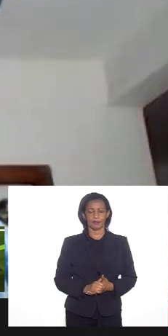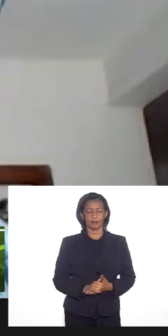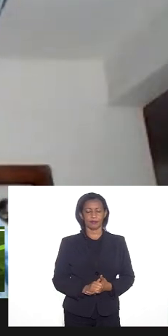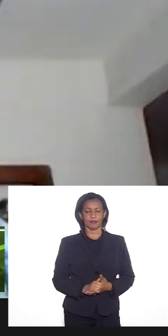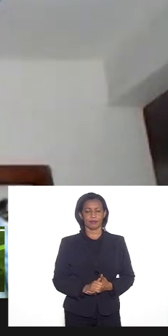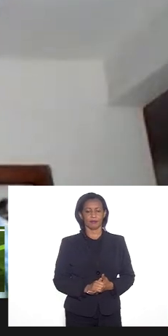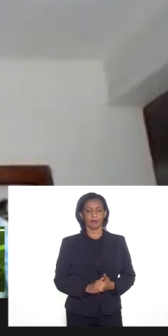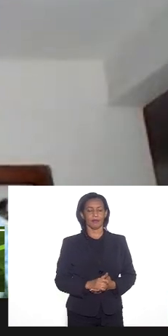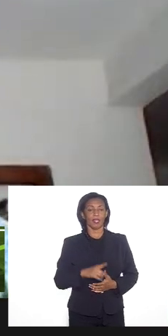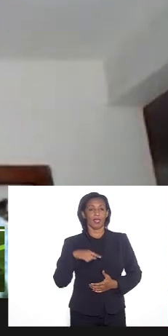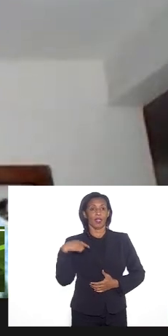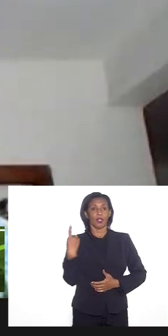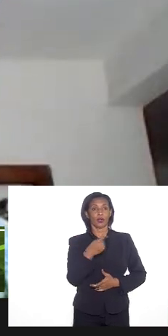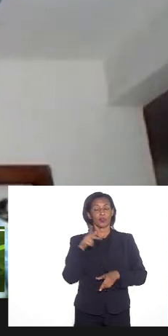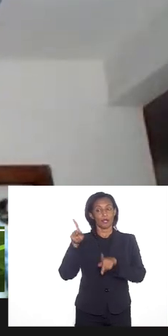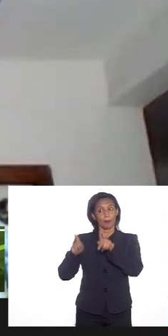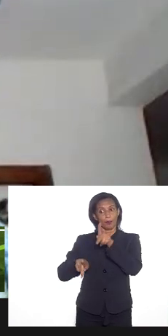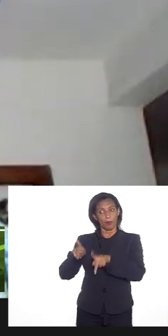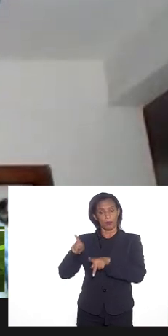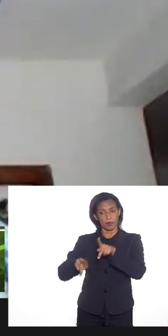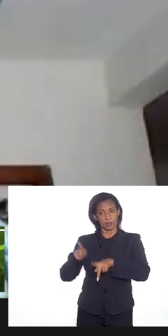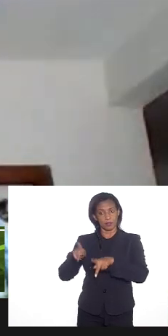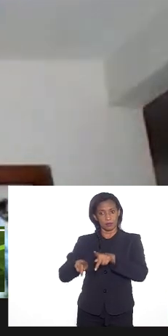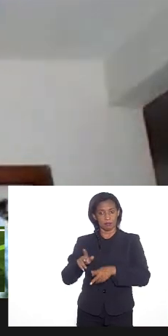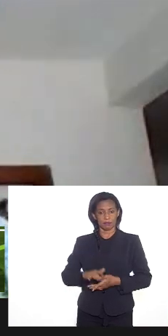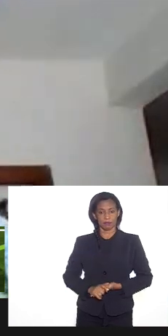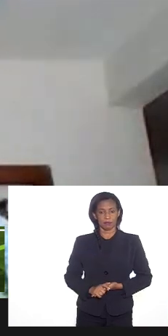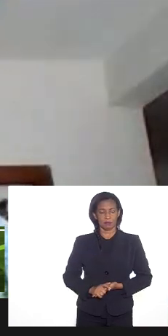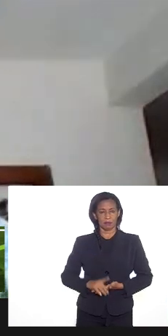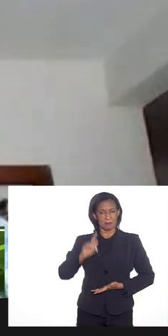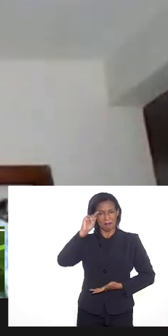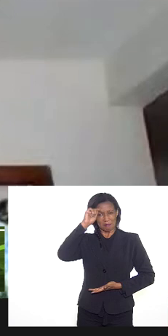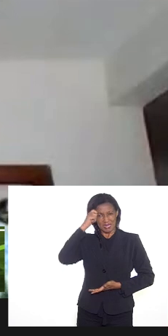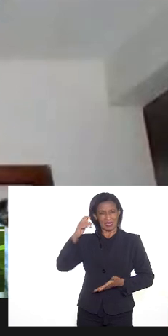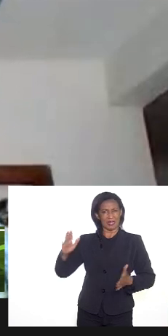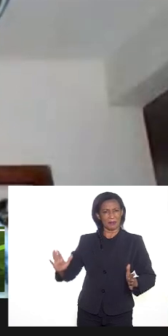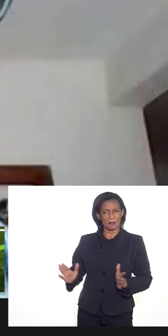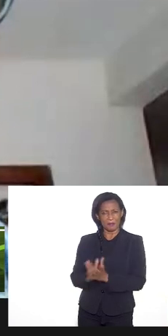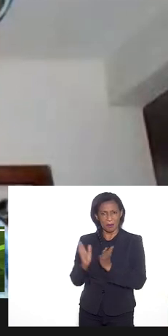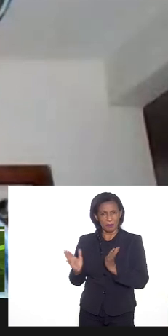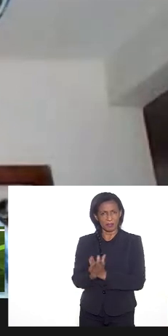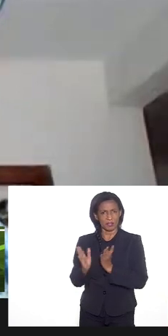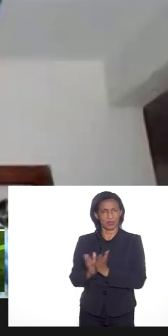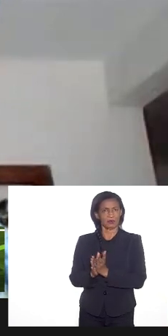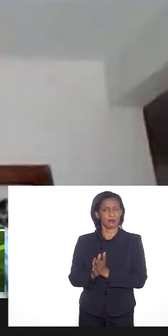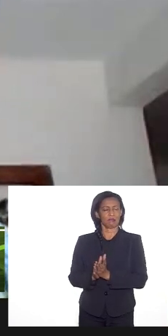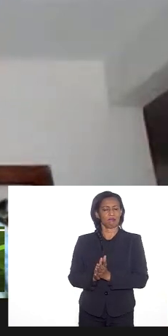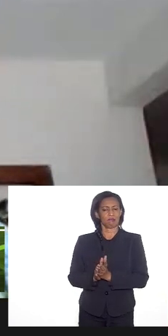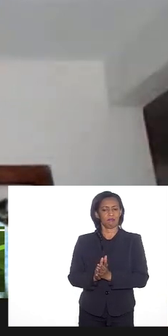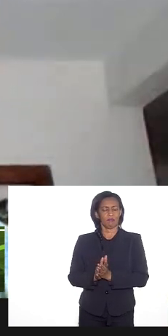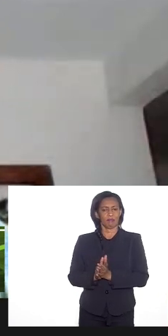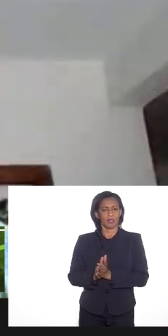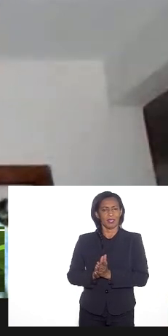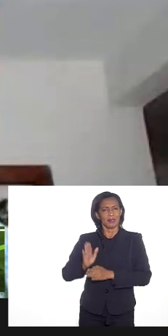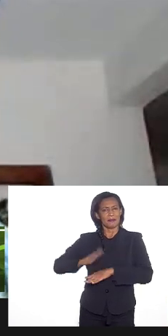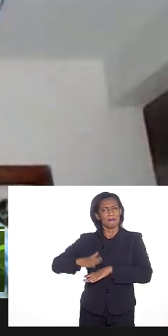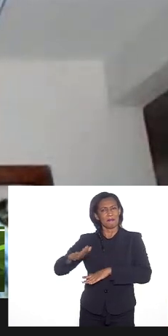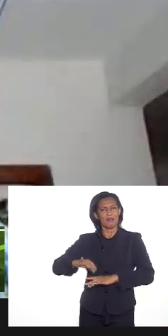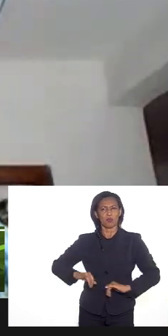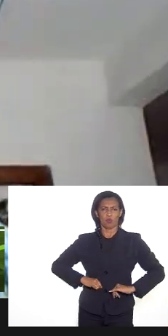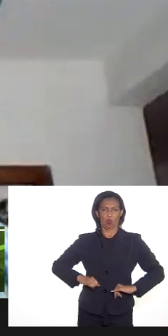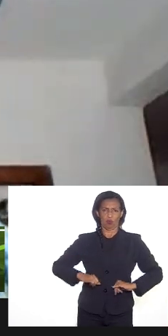é a nossa população preta pobre que mais sofre